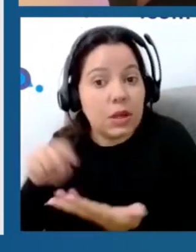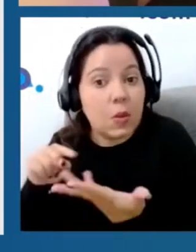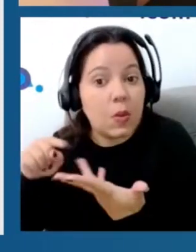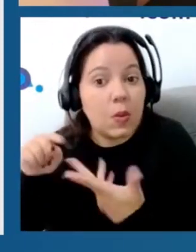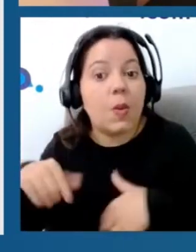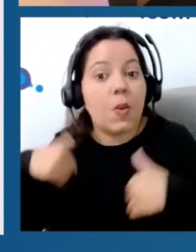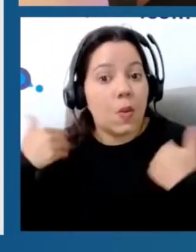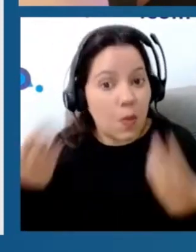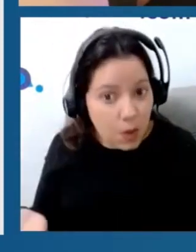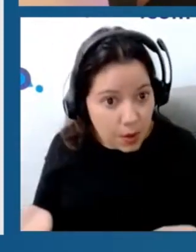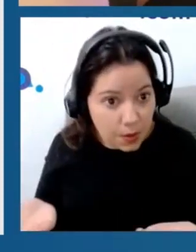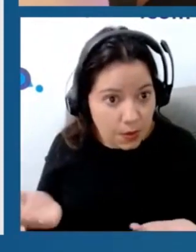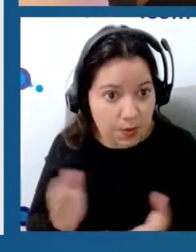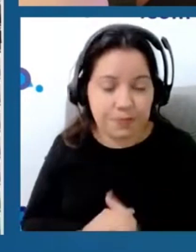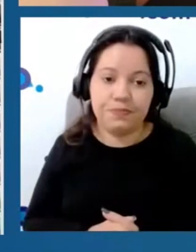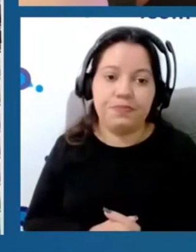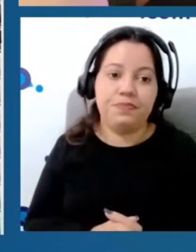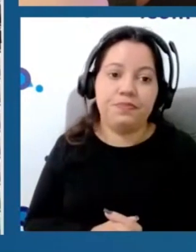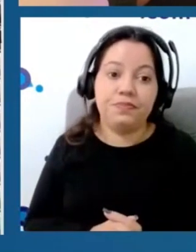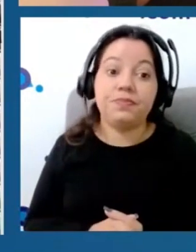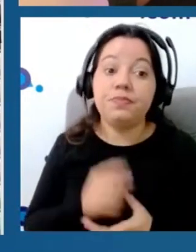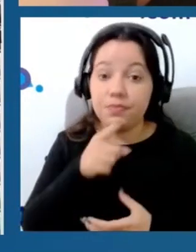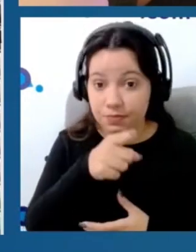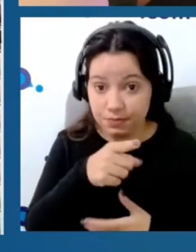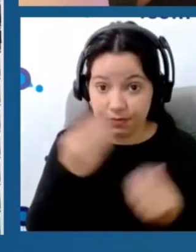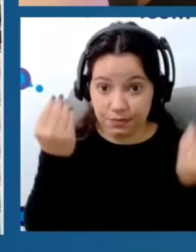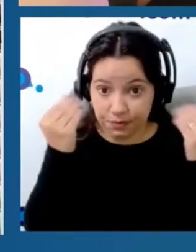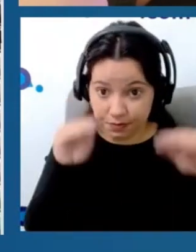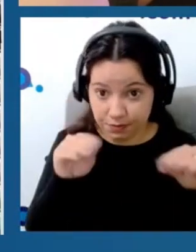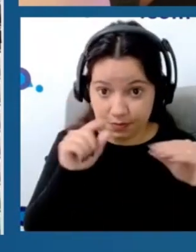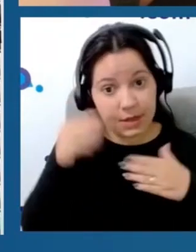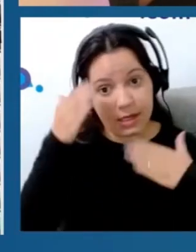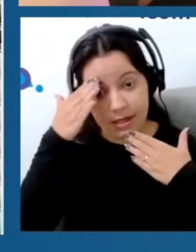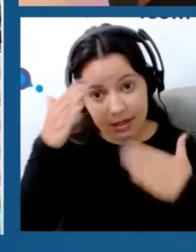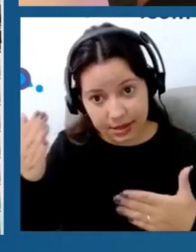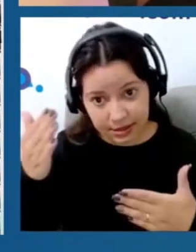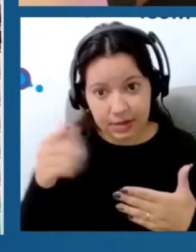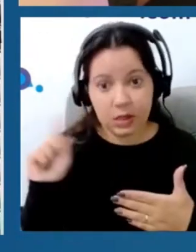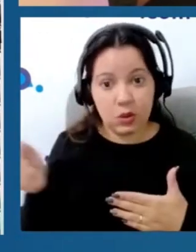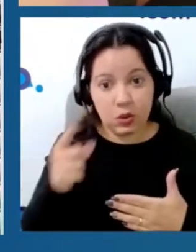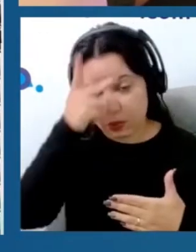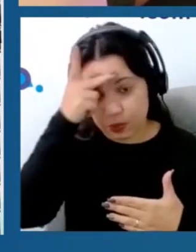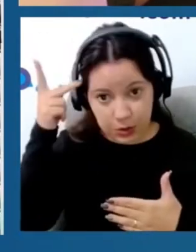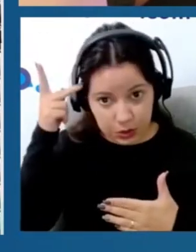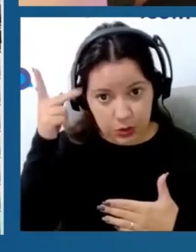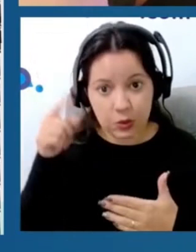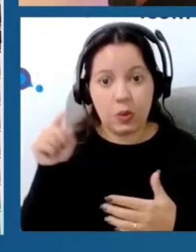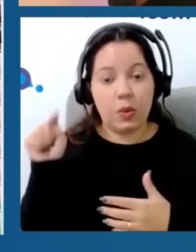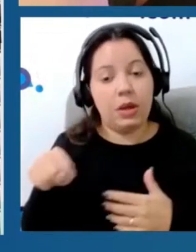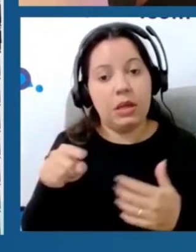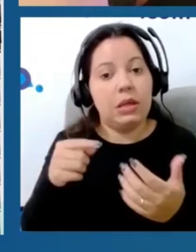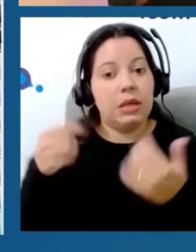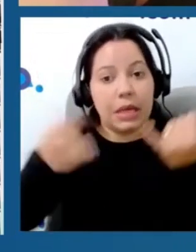fugindo do raciocínio linear. Coloco aqui os meus agradecimentos às pessoas que compuseram o laboratório